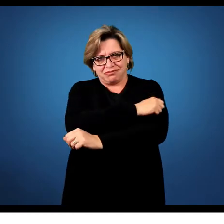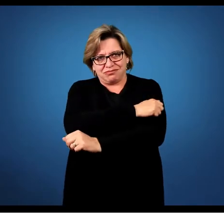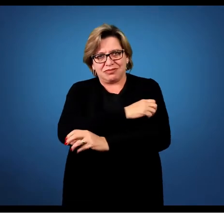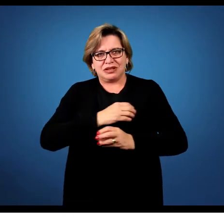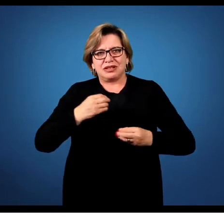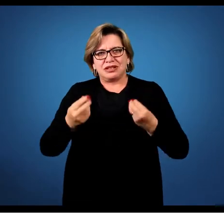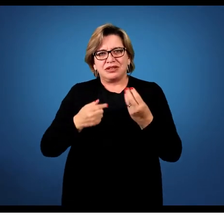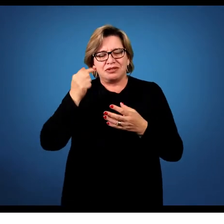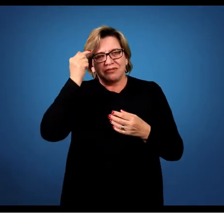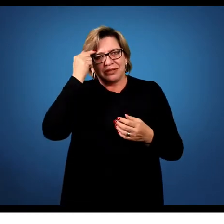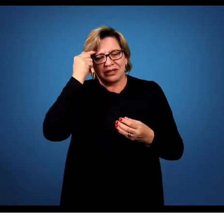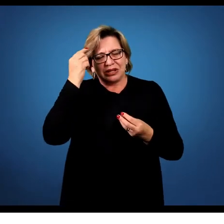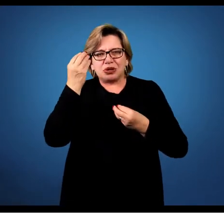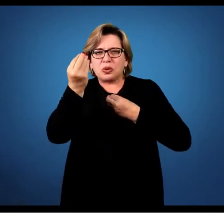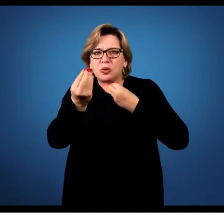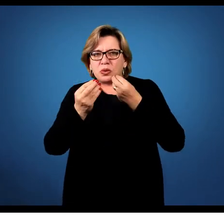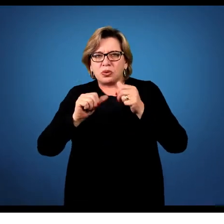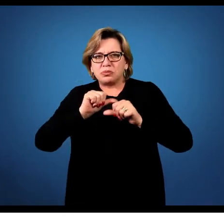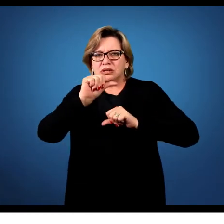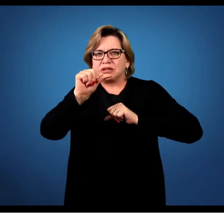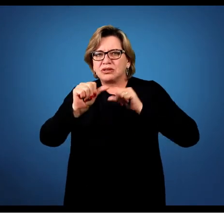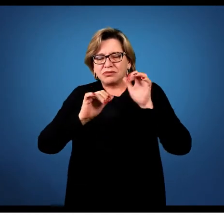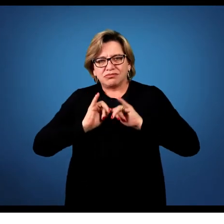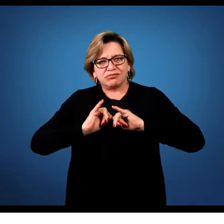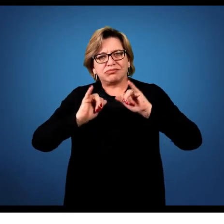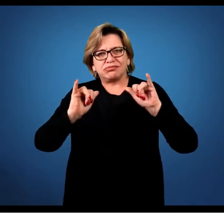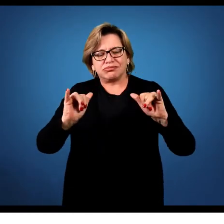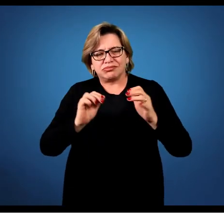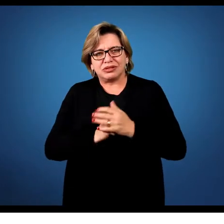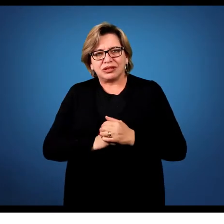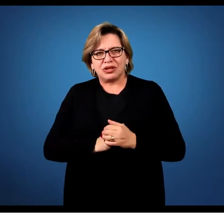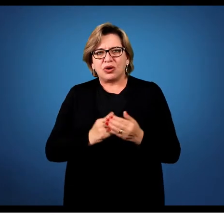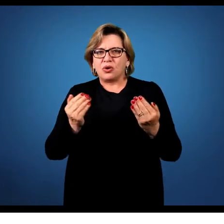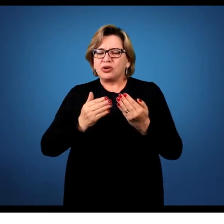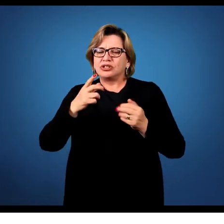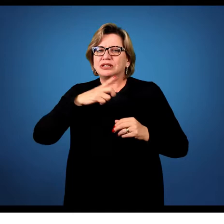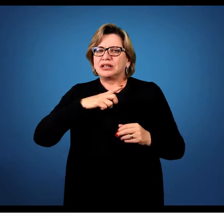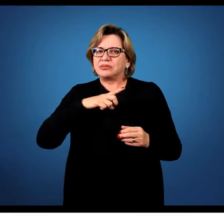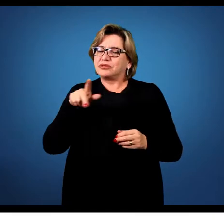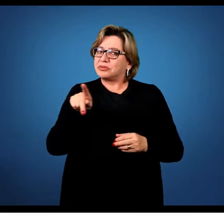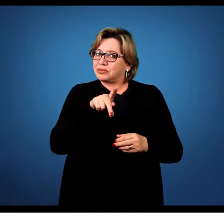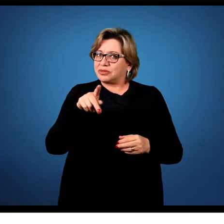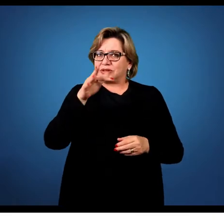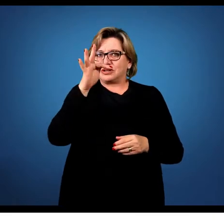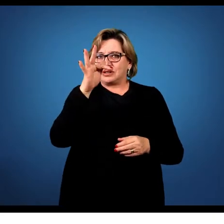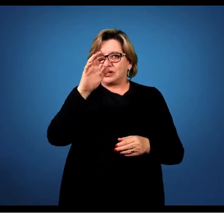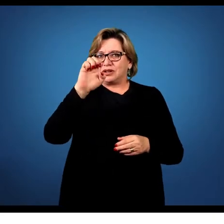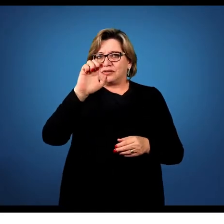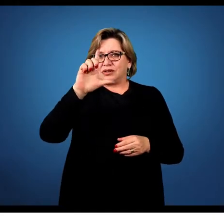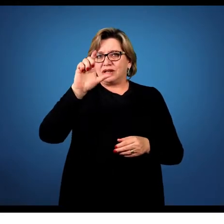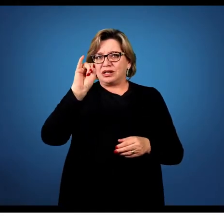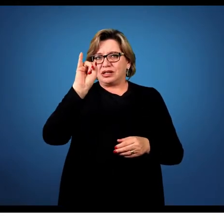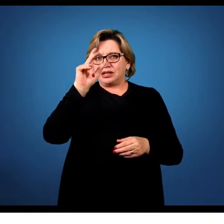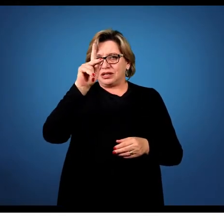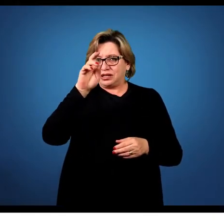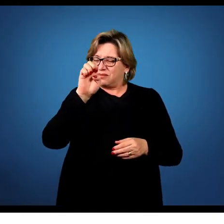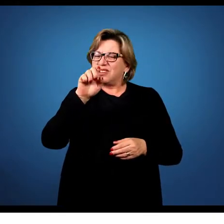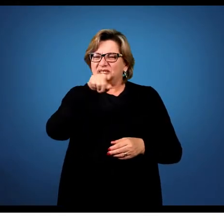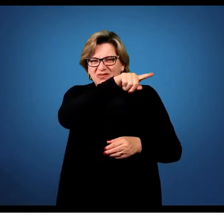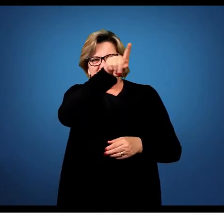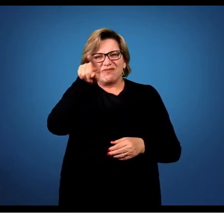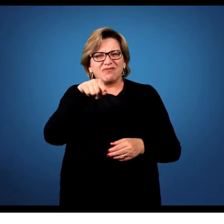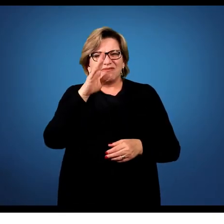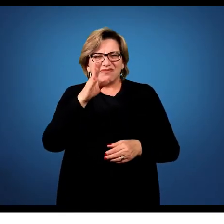transformação da informação. Então, nós temos o professor Felipe, que vocês já conhecem de outros vídeos, de outras